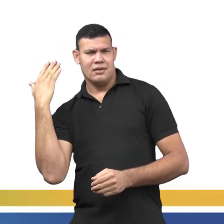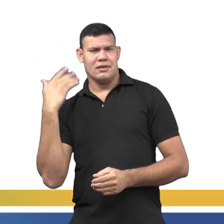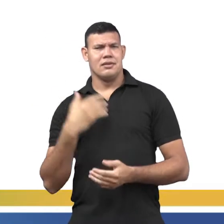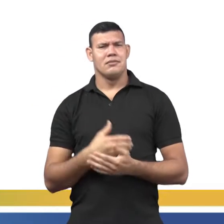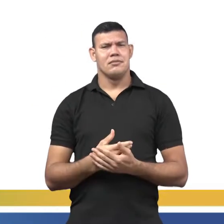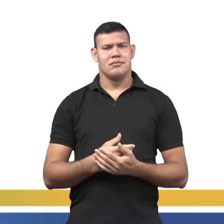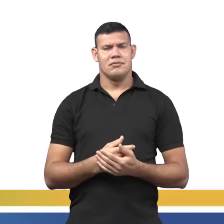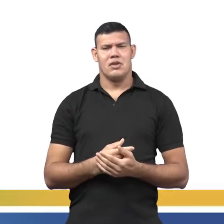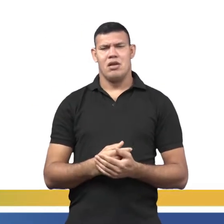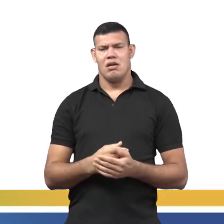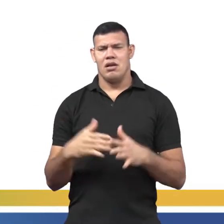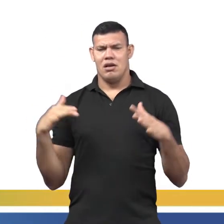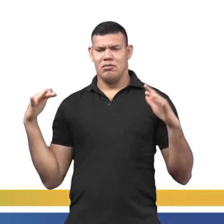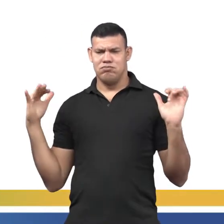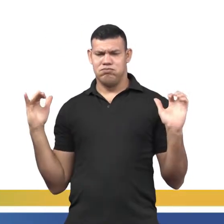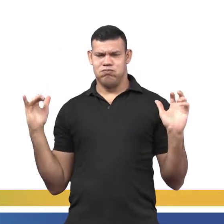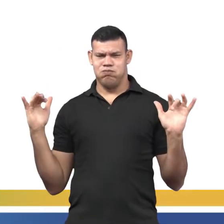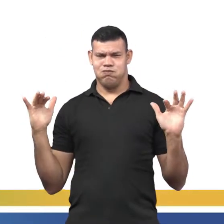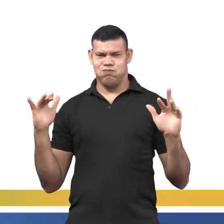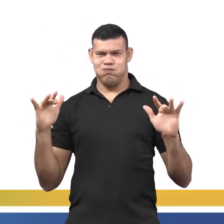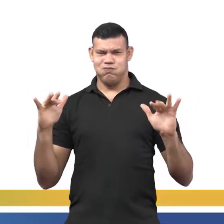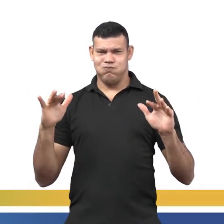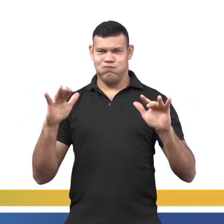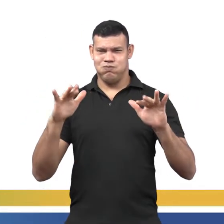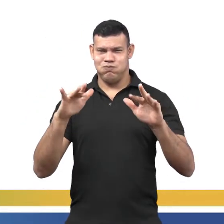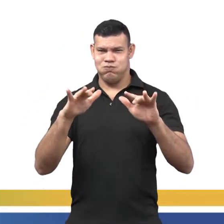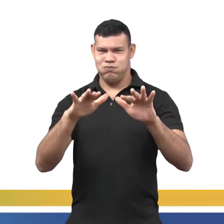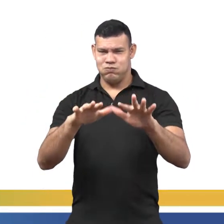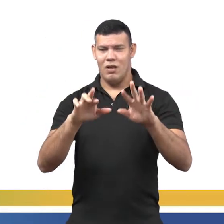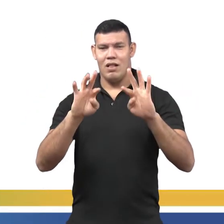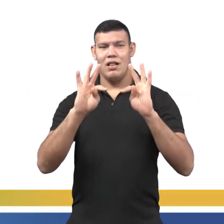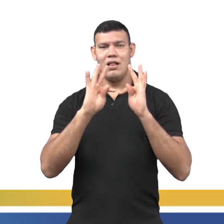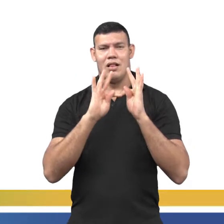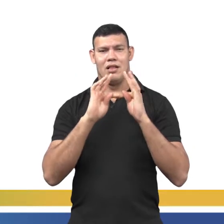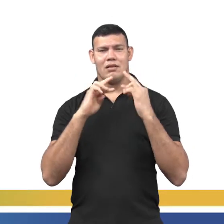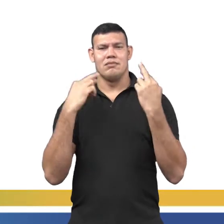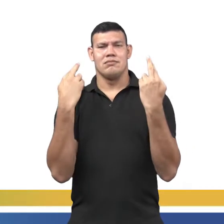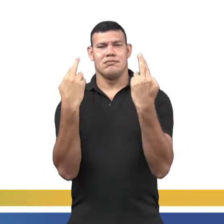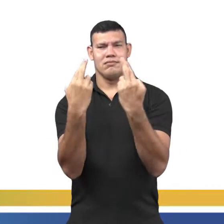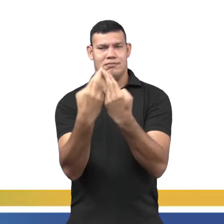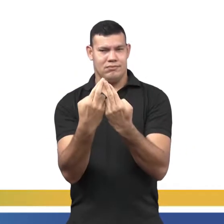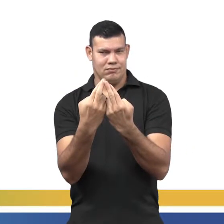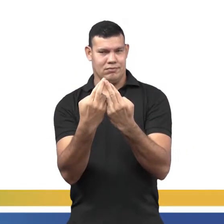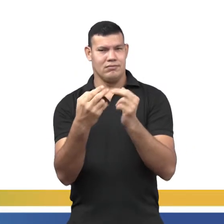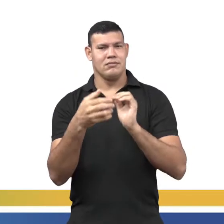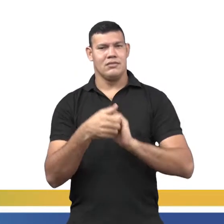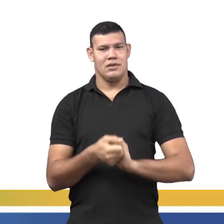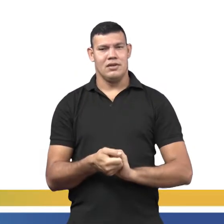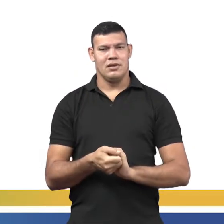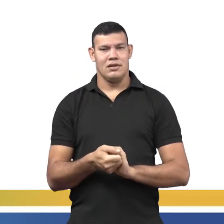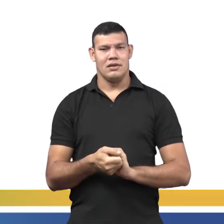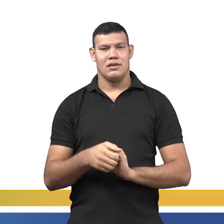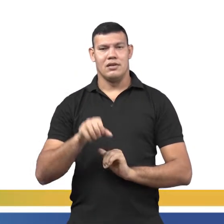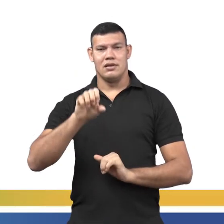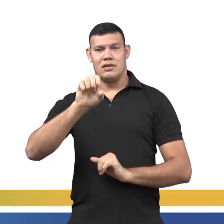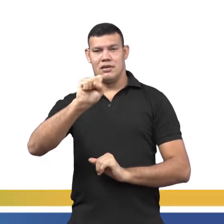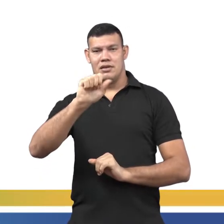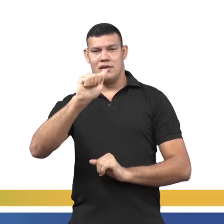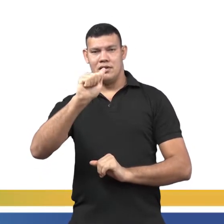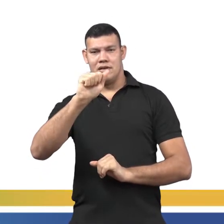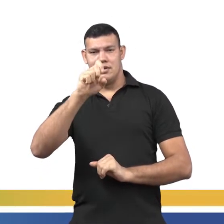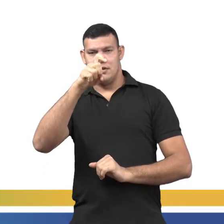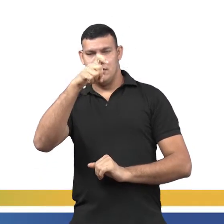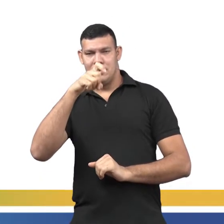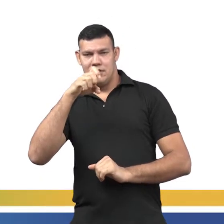história da invasão das três tribos germânicas, que eram os anglos, os saxões e os jutos.